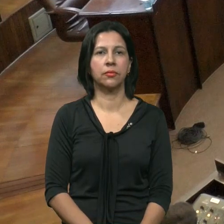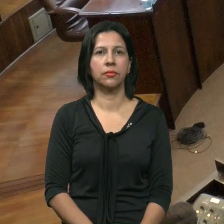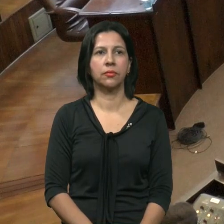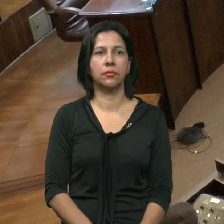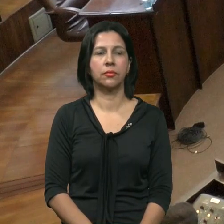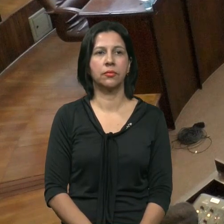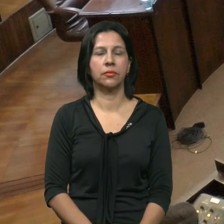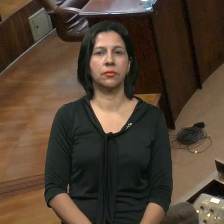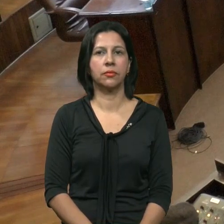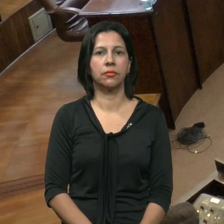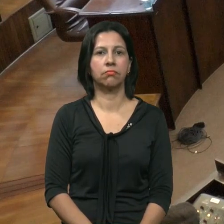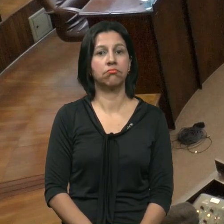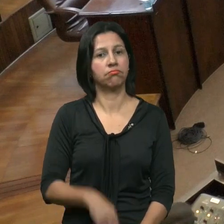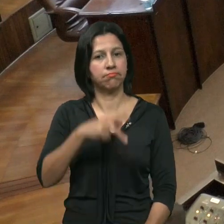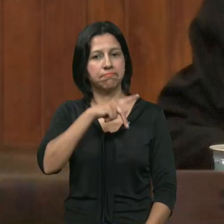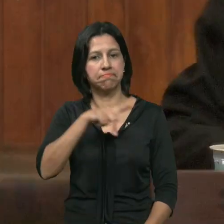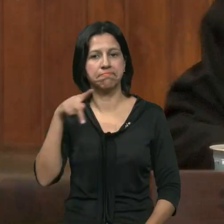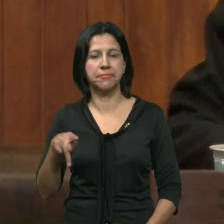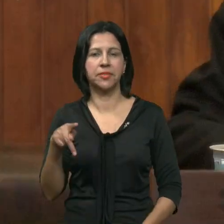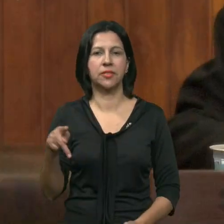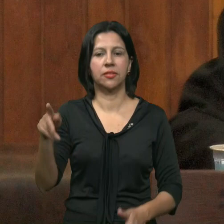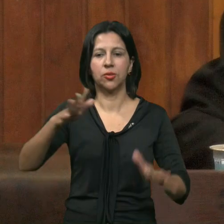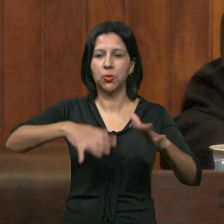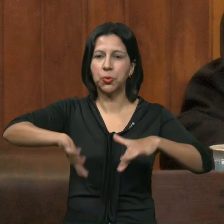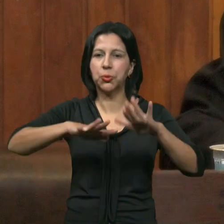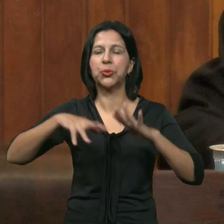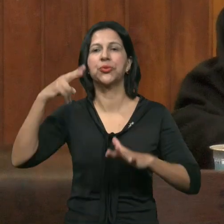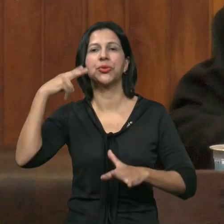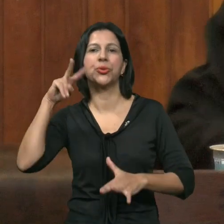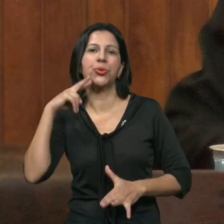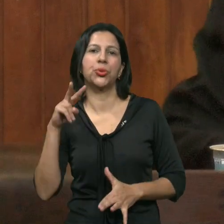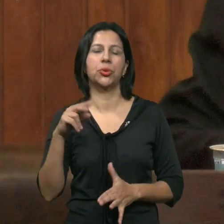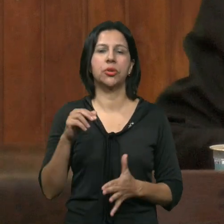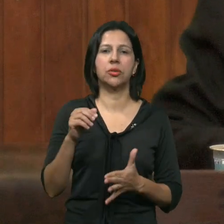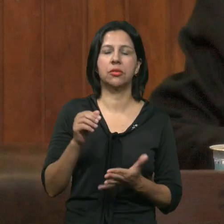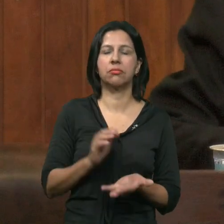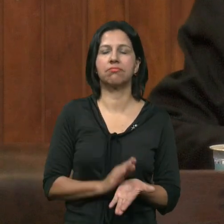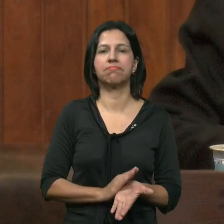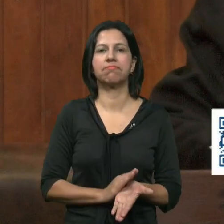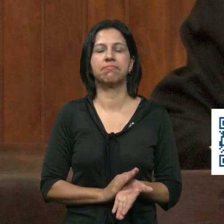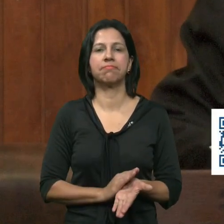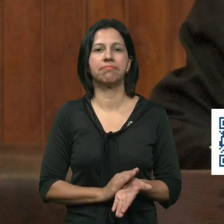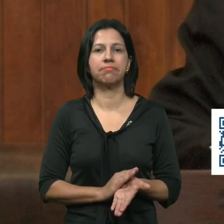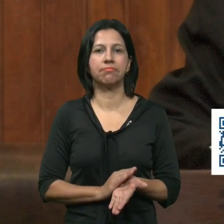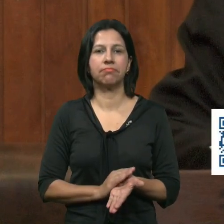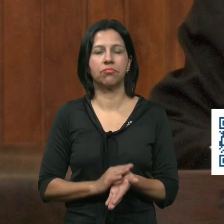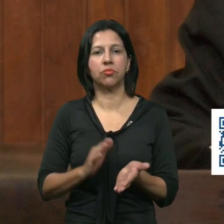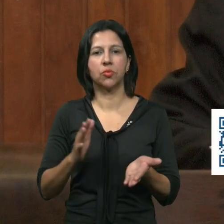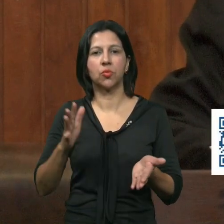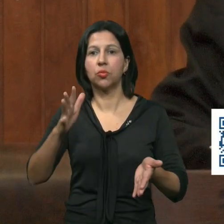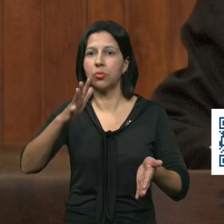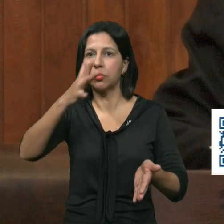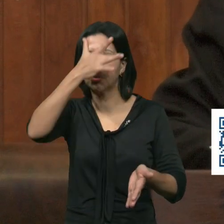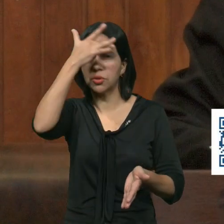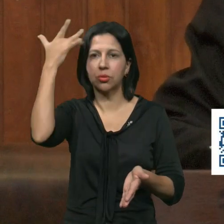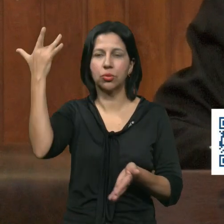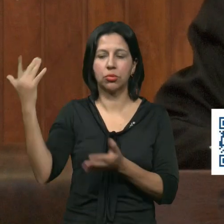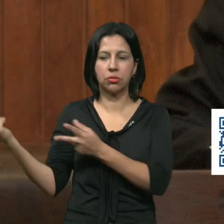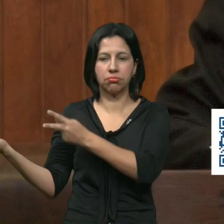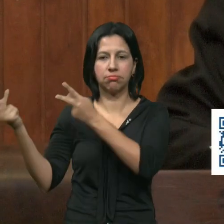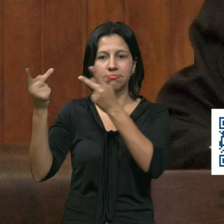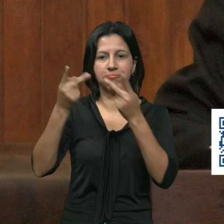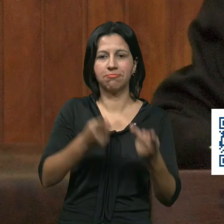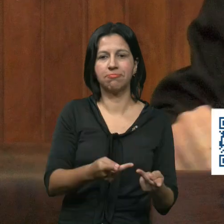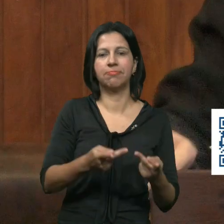Senhor presidente Senhoras vereadores Senhora vereadora Senhores que nos visitam